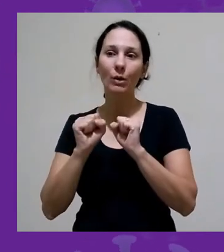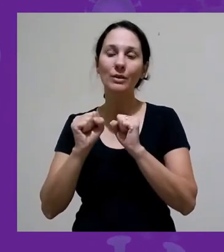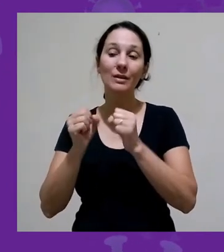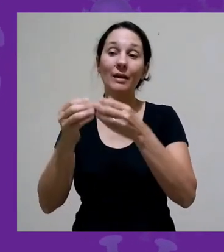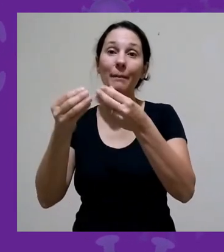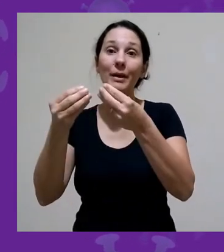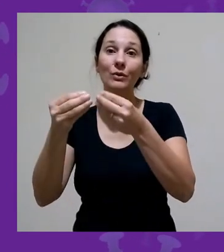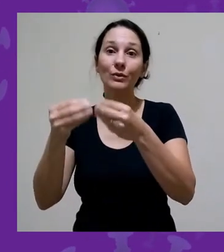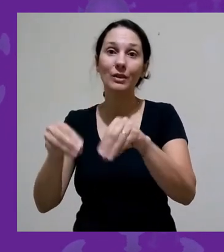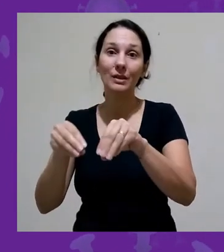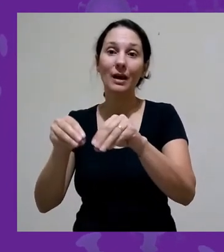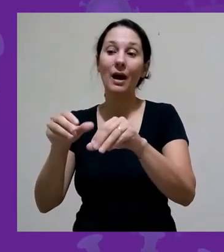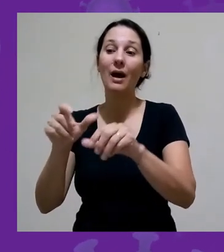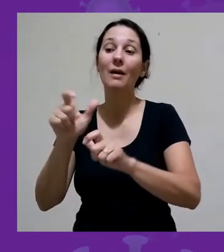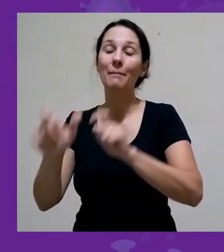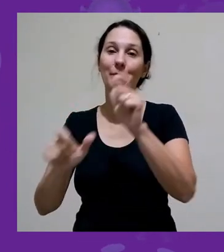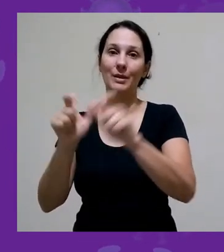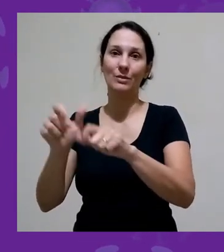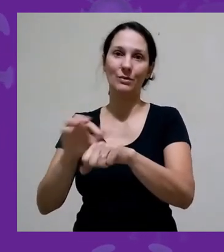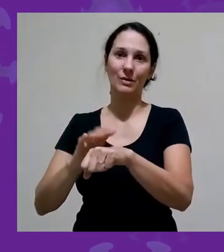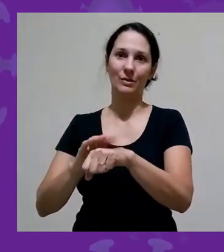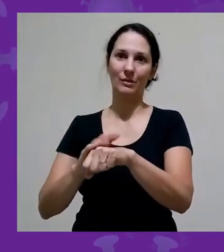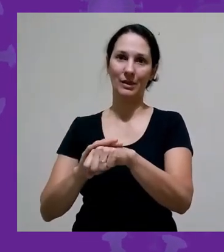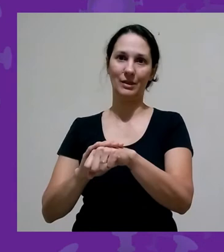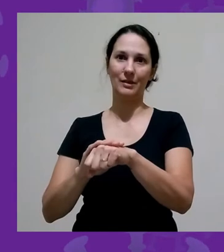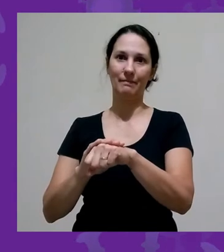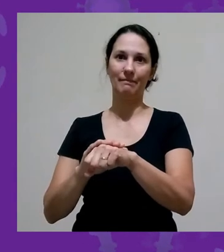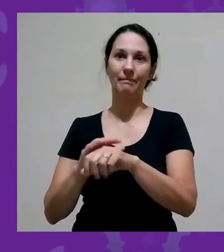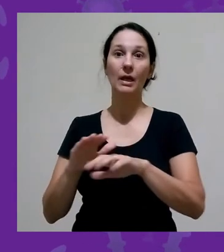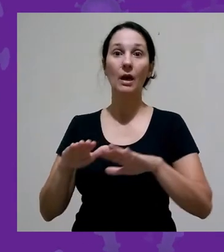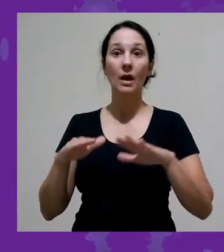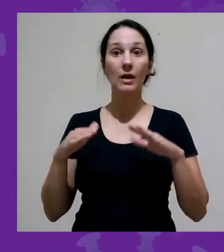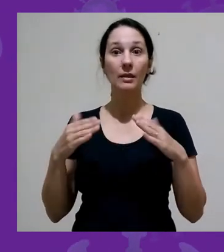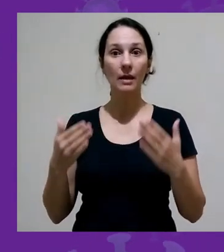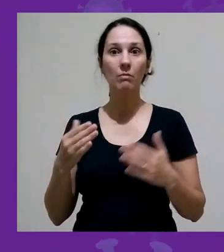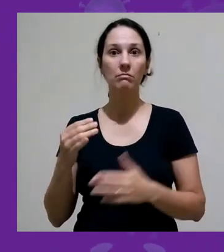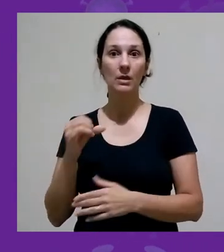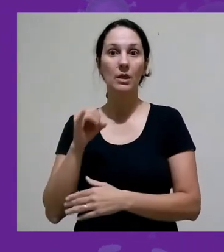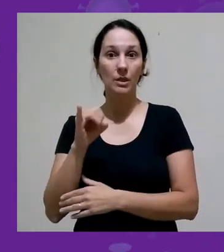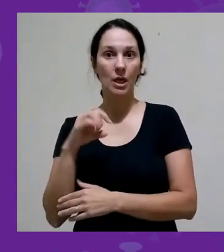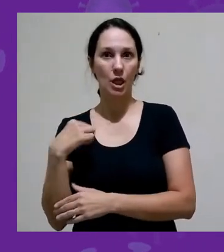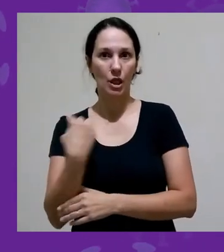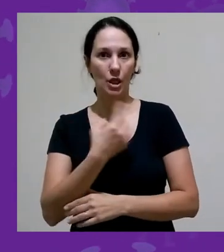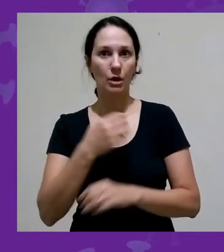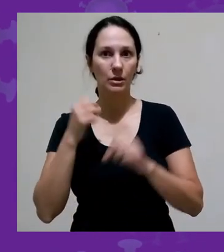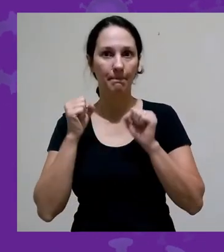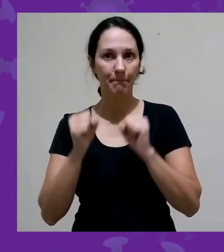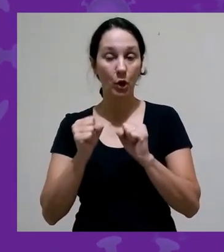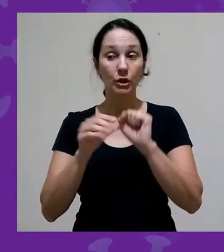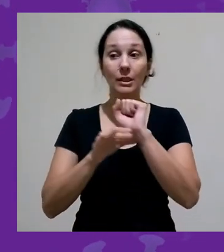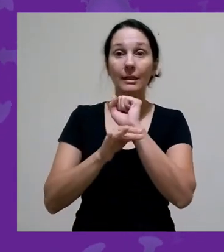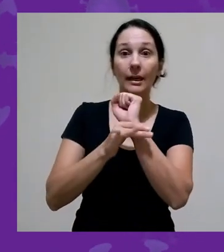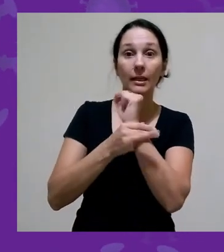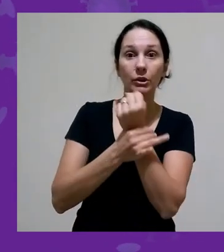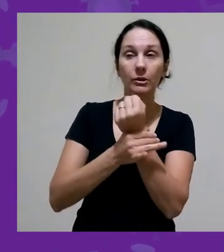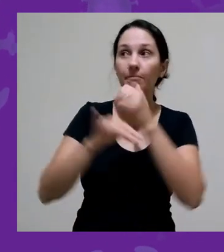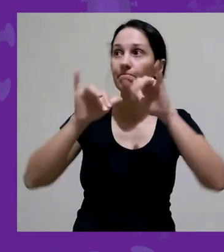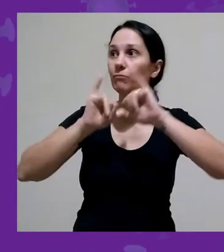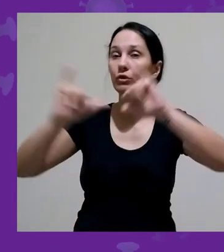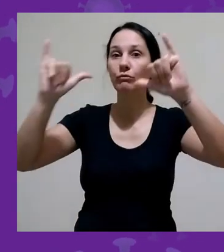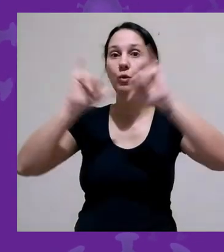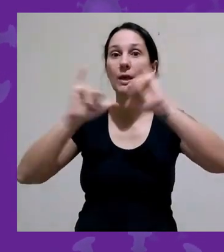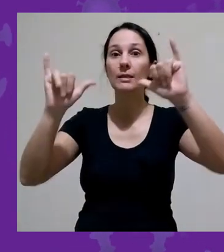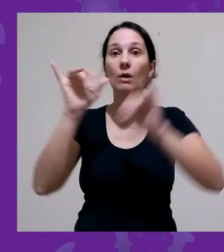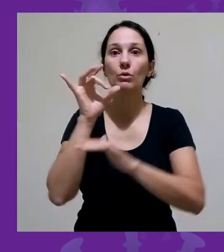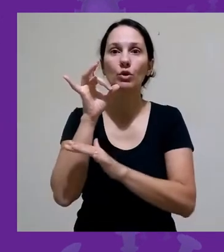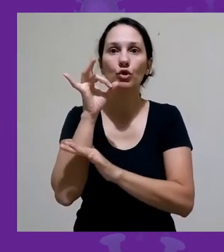de garantir a circulação somente de informações de alta qualidade e também garantir que os profissionais de